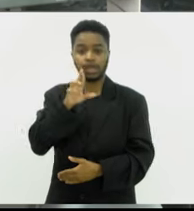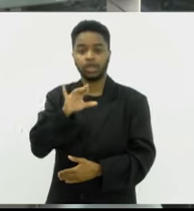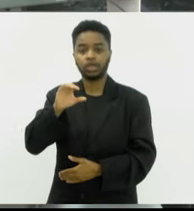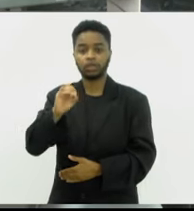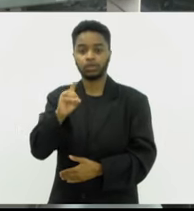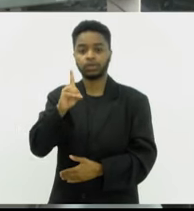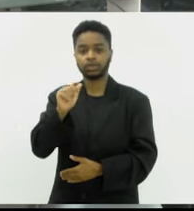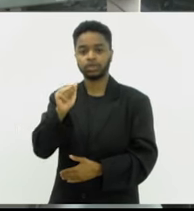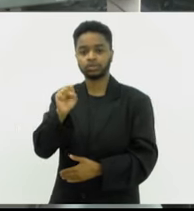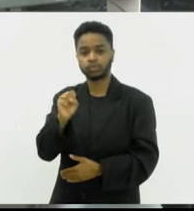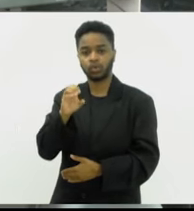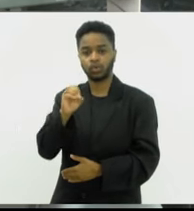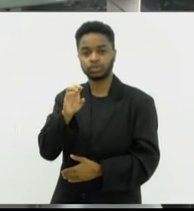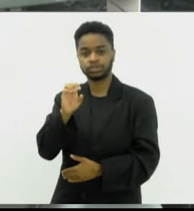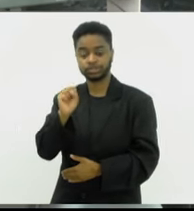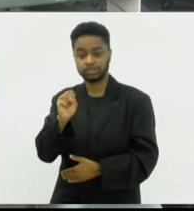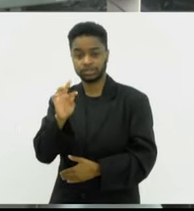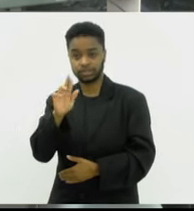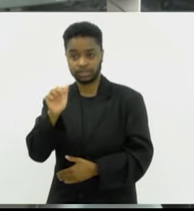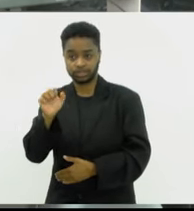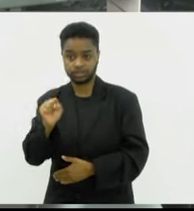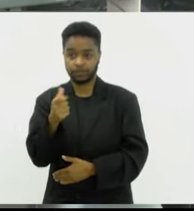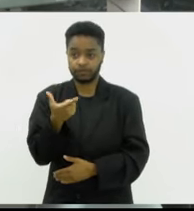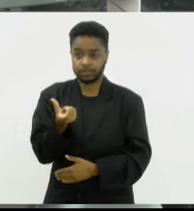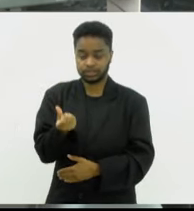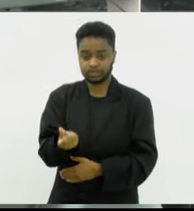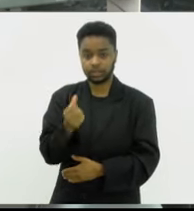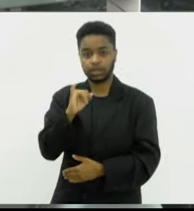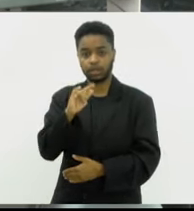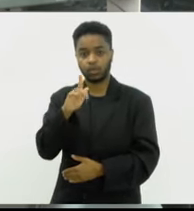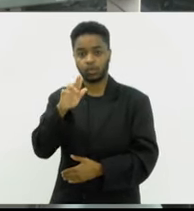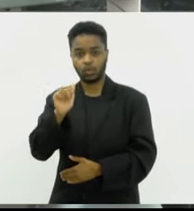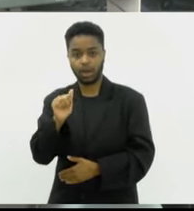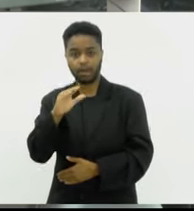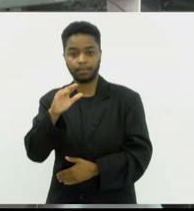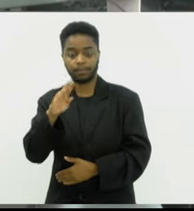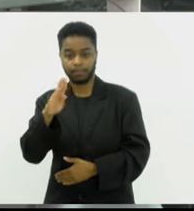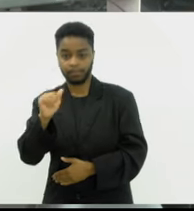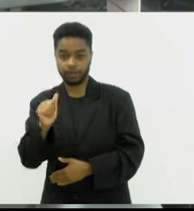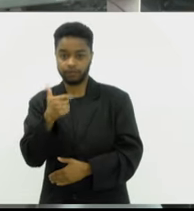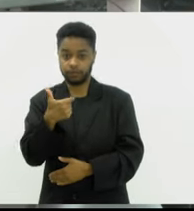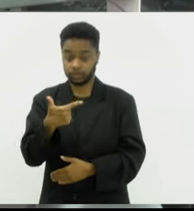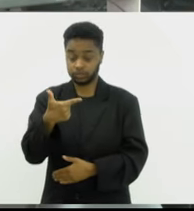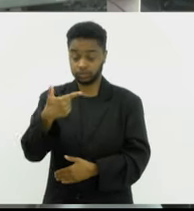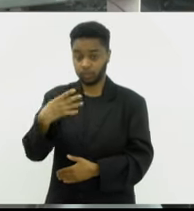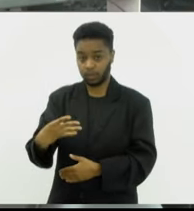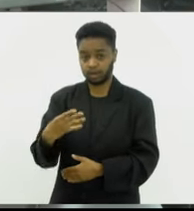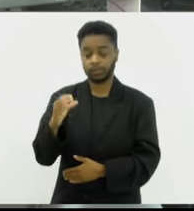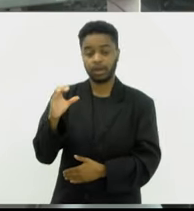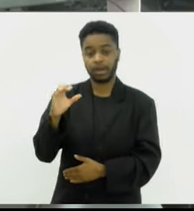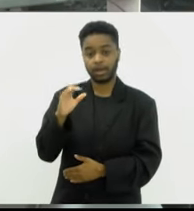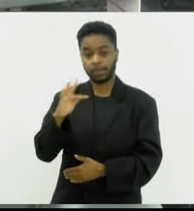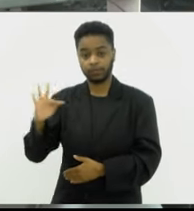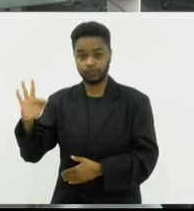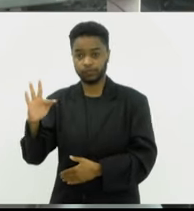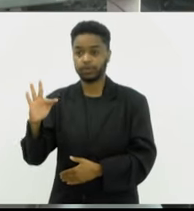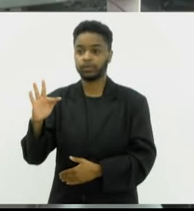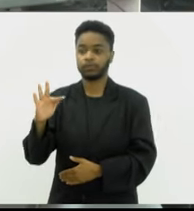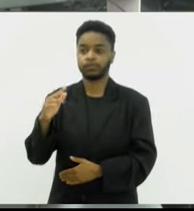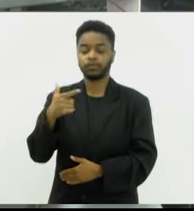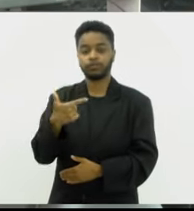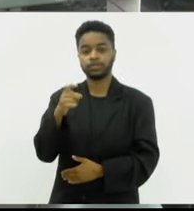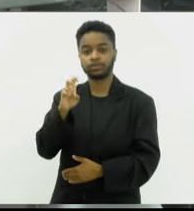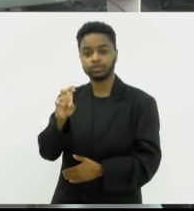graus. Iguaba Grande, 24. Cabo Frio, 25. E Araruama, 24 graus.